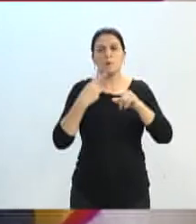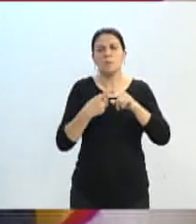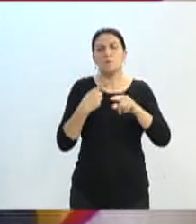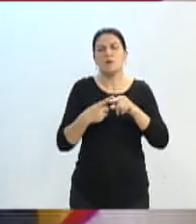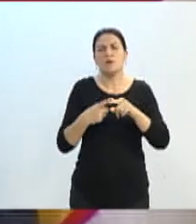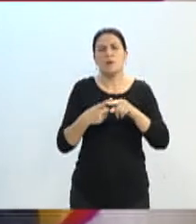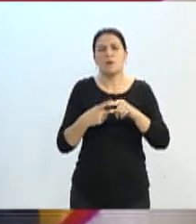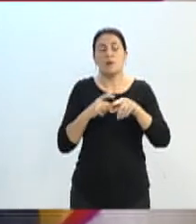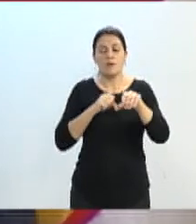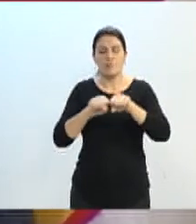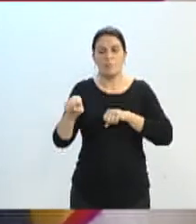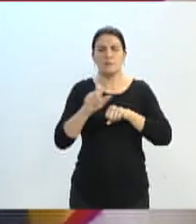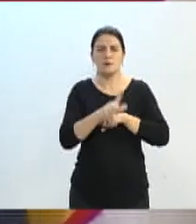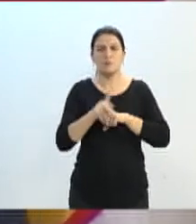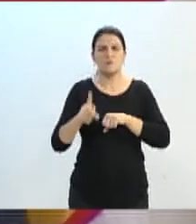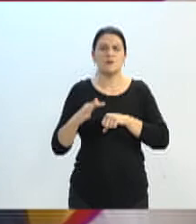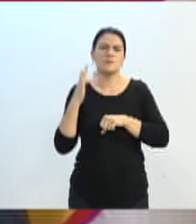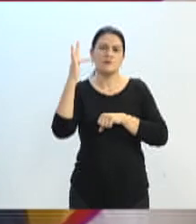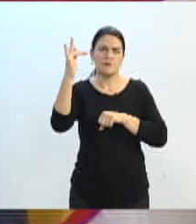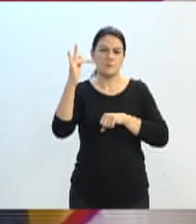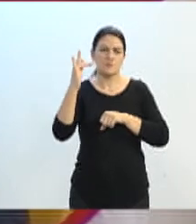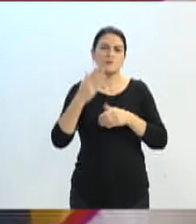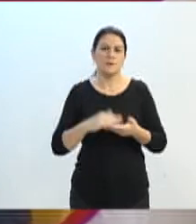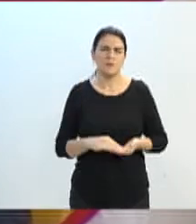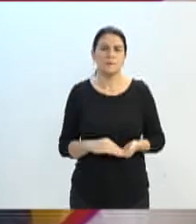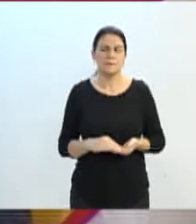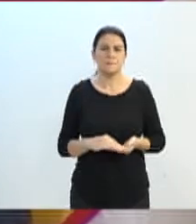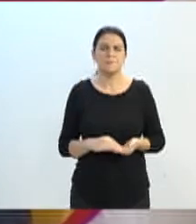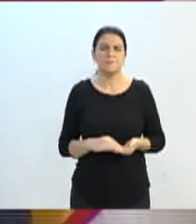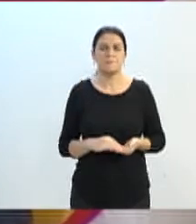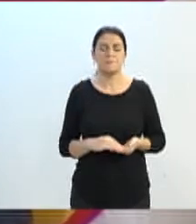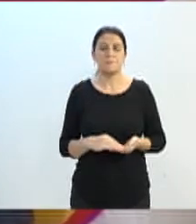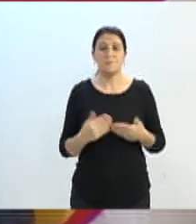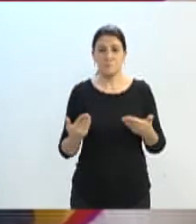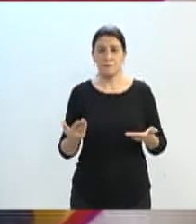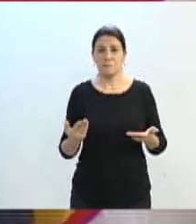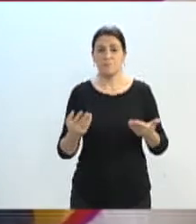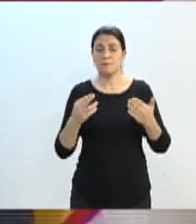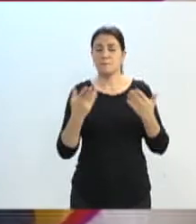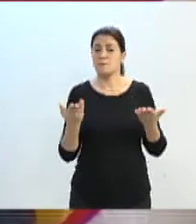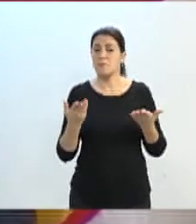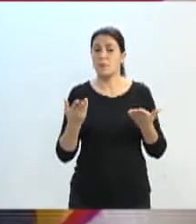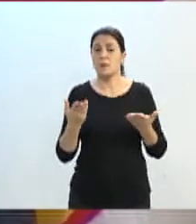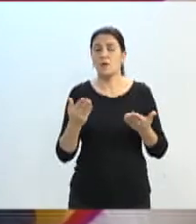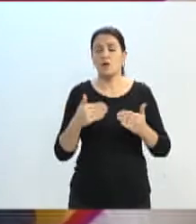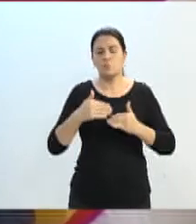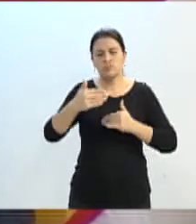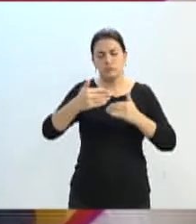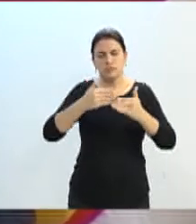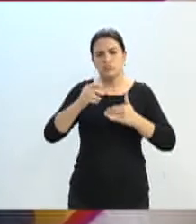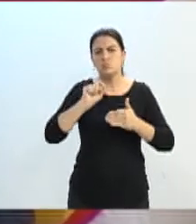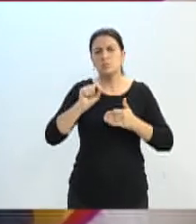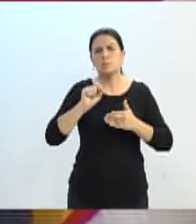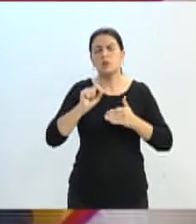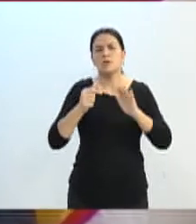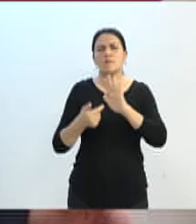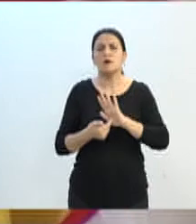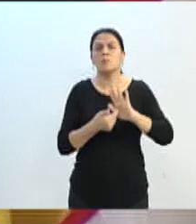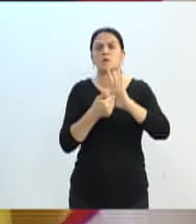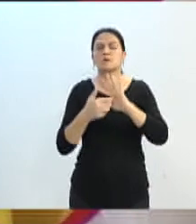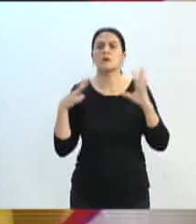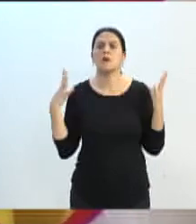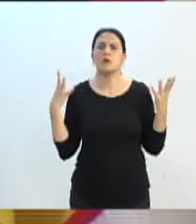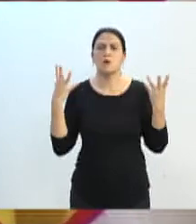dos nossos professores que atuam na educação básica. Essa medida, ela é uma medida de médio e longo prazo. Onde é que ela vai se refletir? Na qualidade